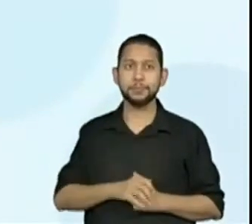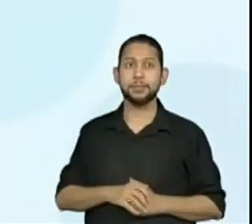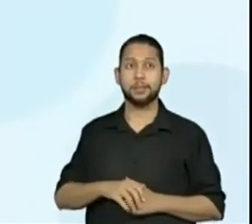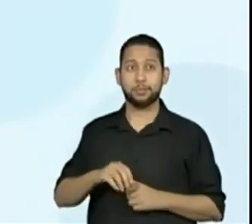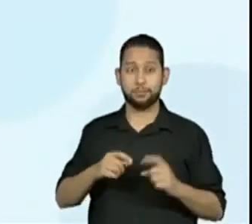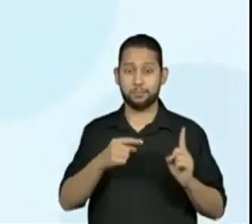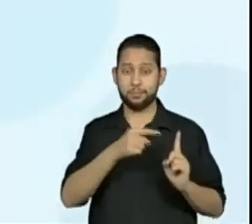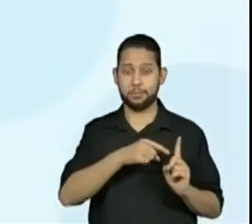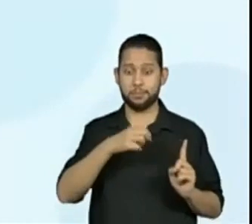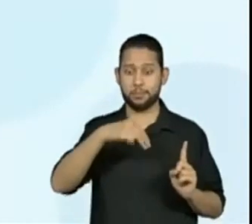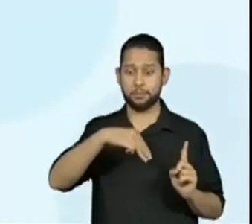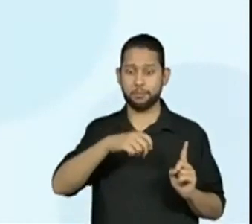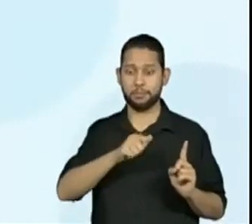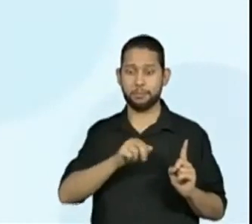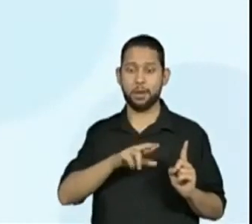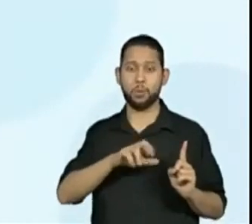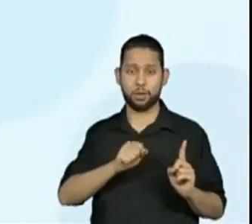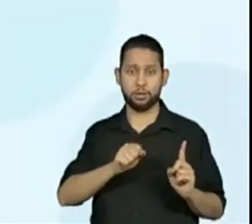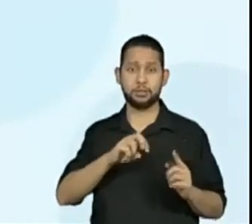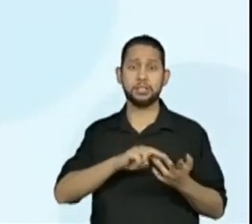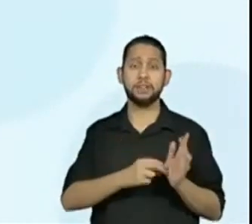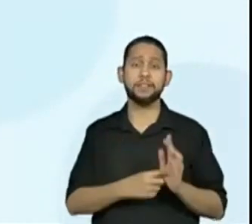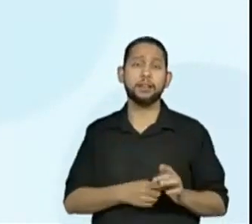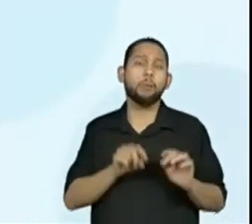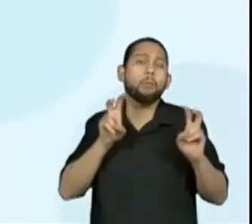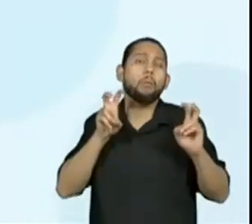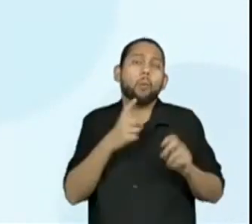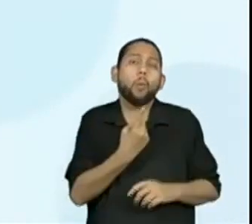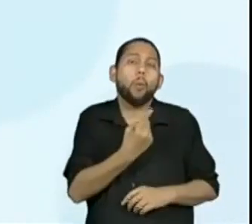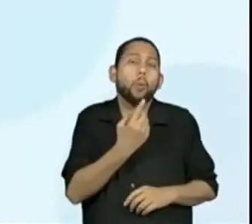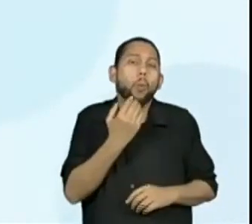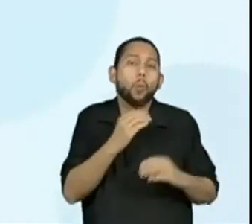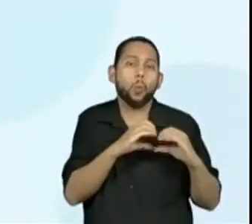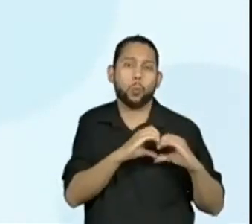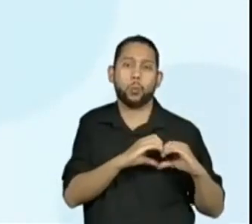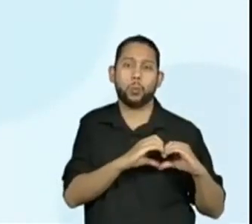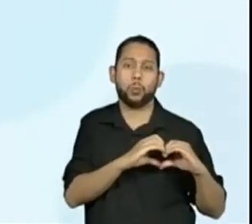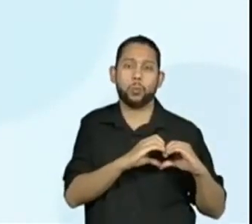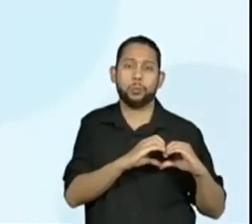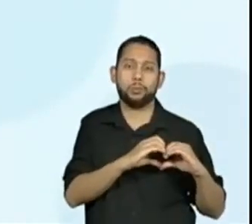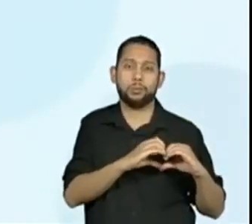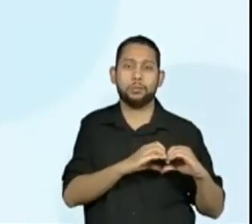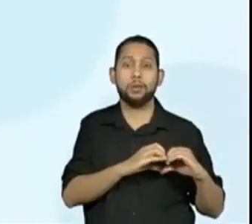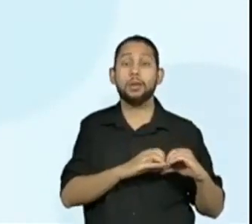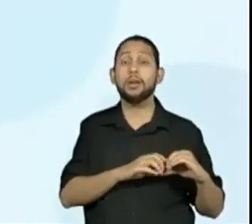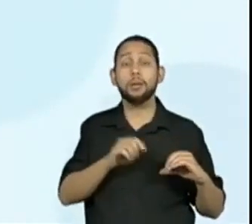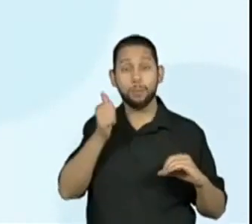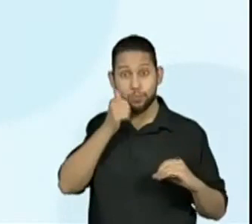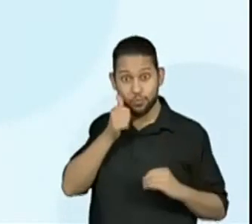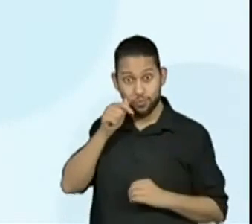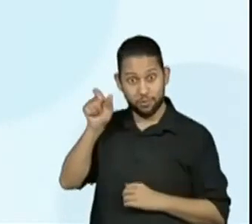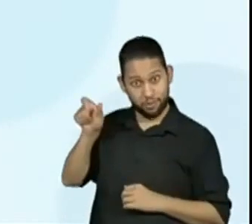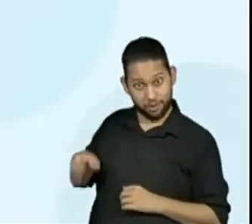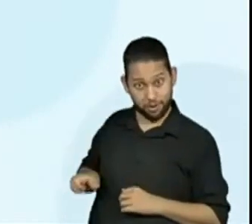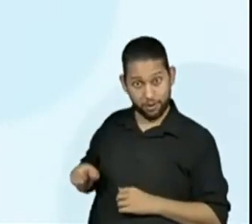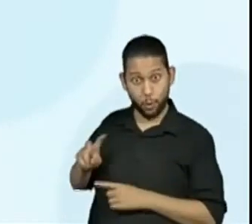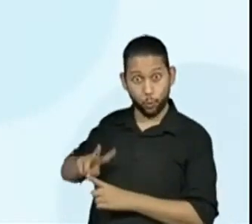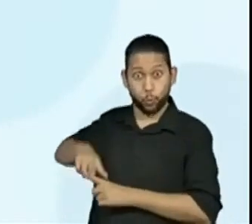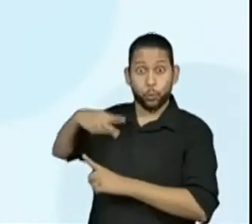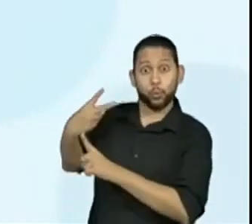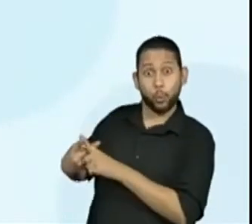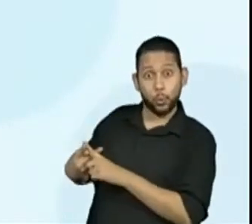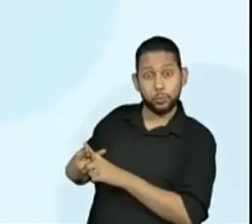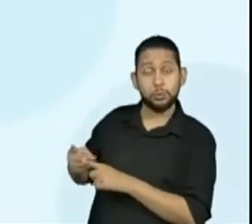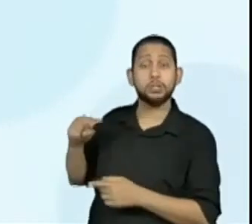equivale a um coraçãozinho. Se Solange deve receber o dobro, então Solange